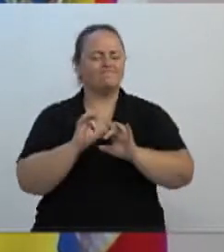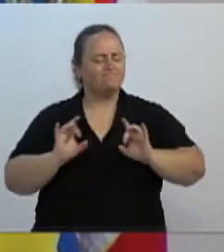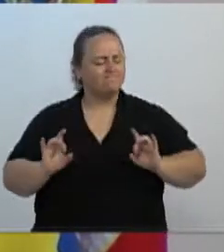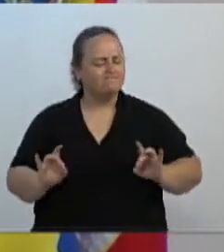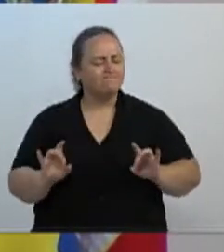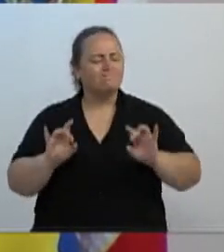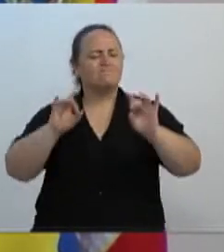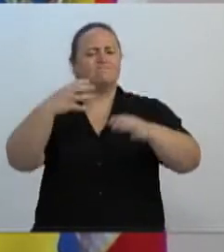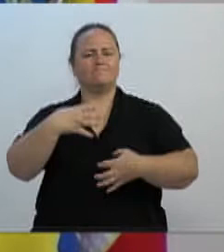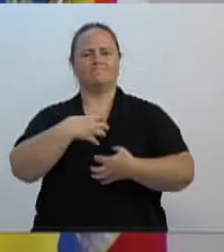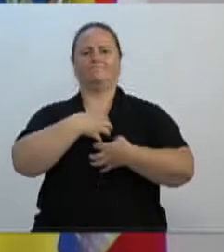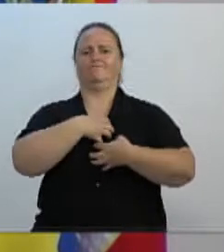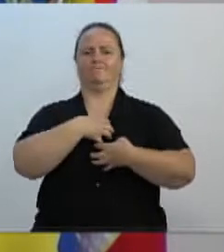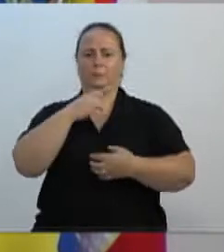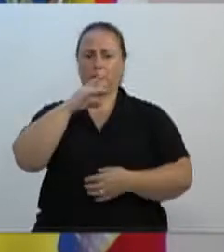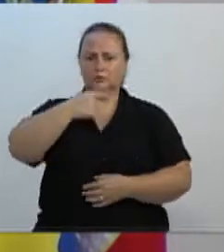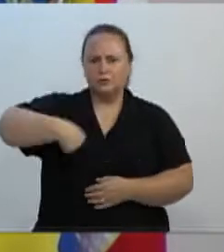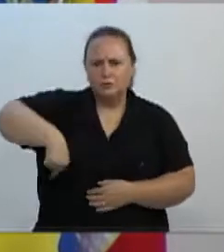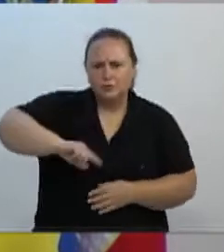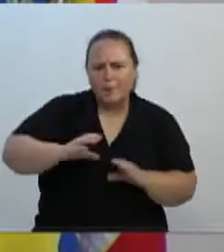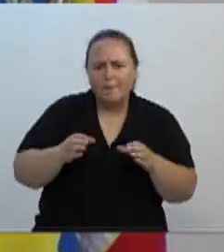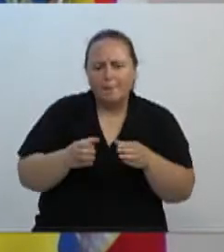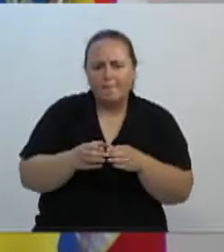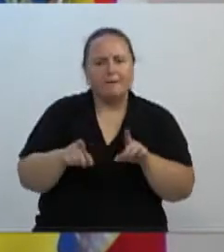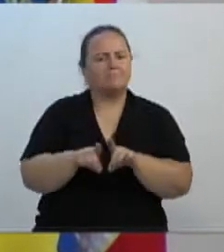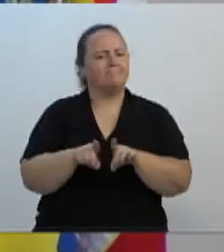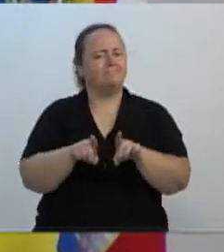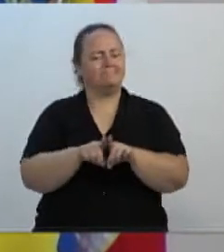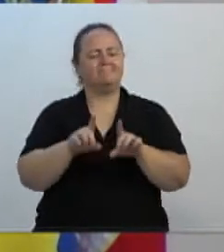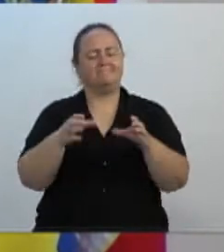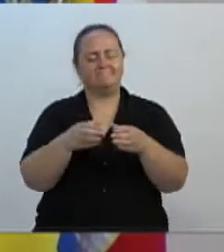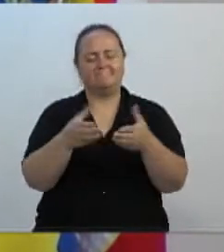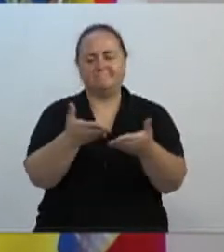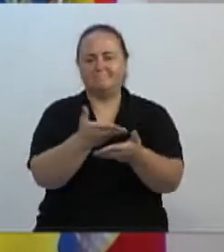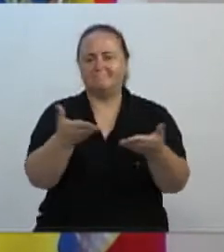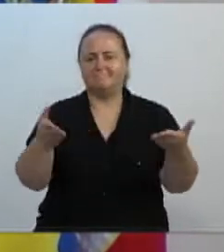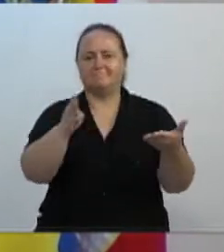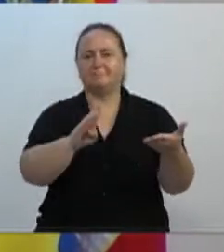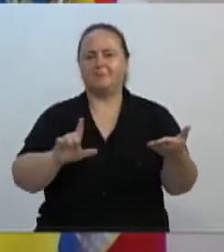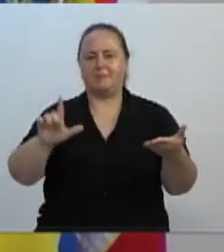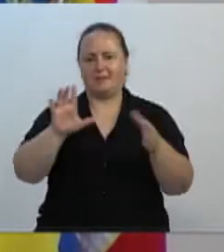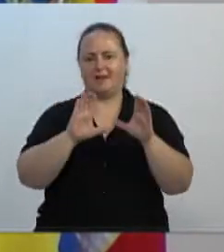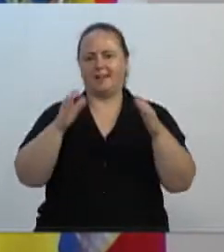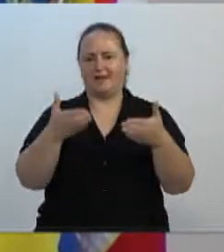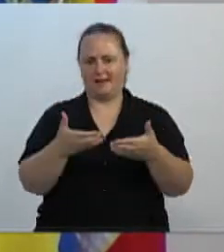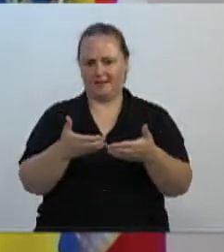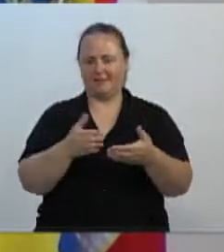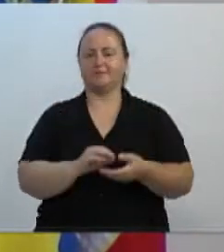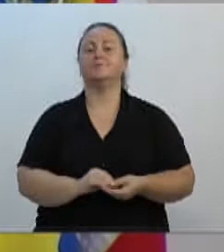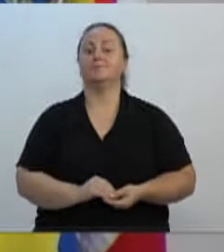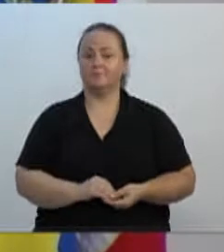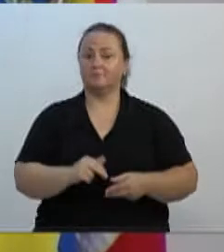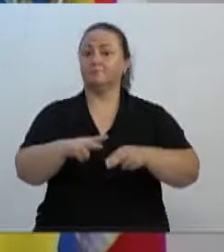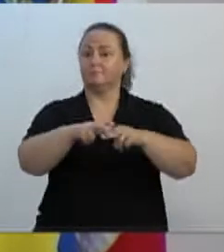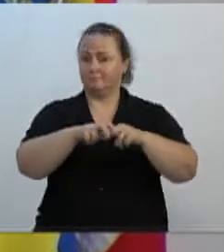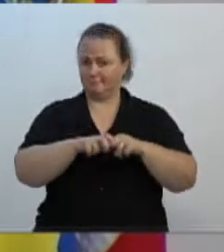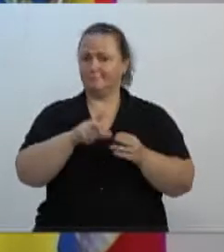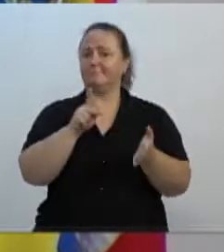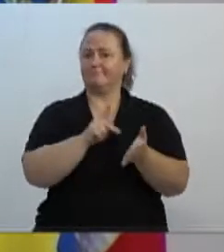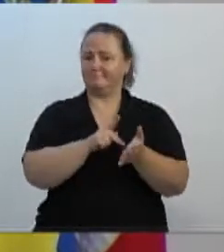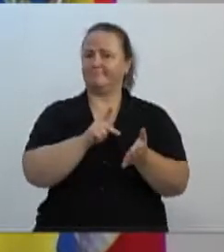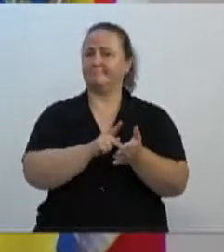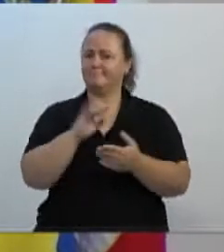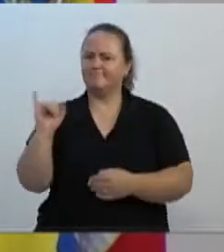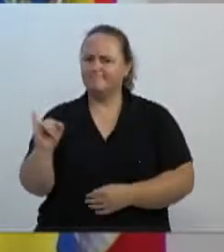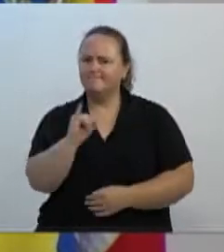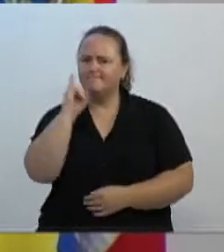Náutico América, mas para toda a comunidade blumenauense. É devera salutar que se trata de